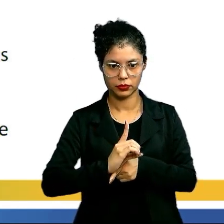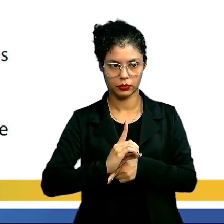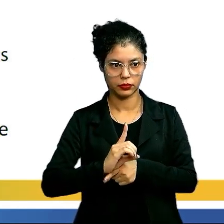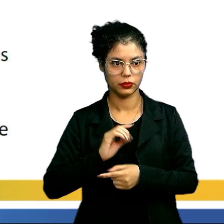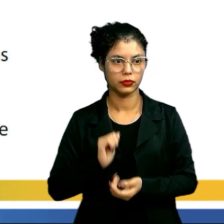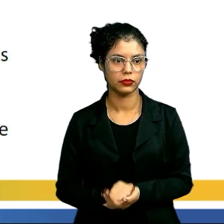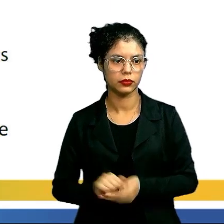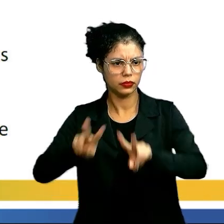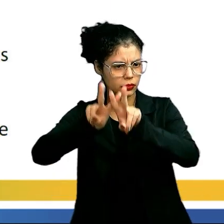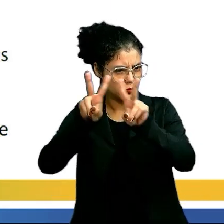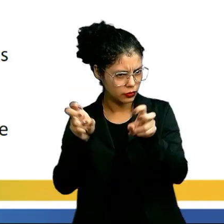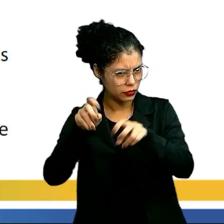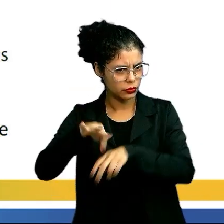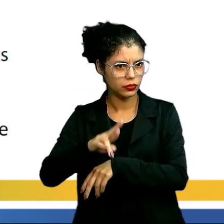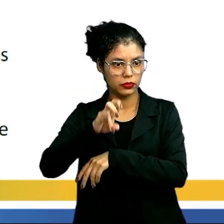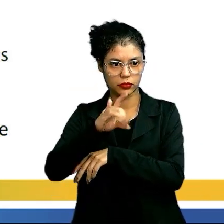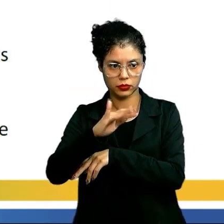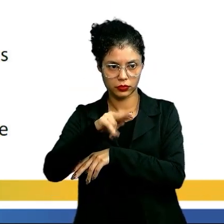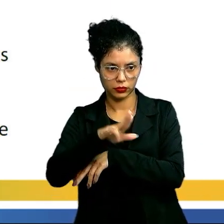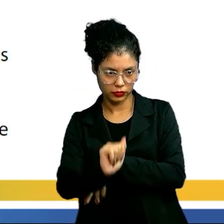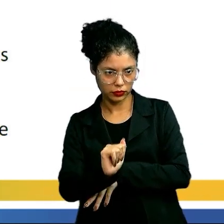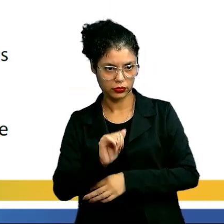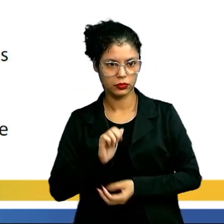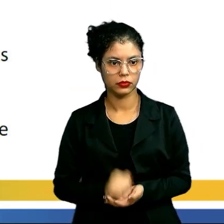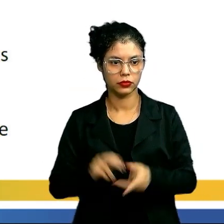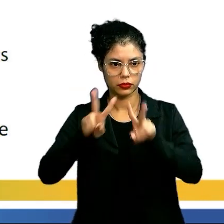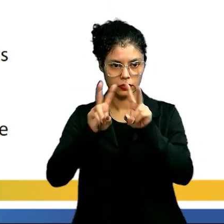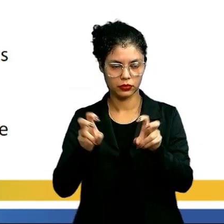Letra D. Letra D.